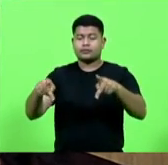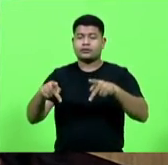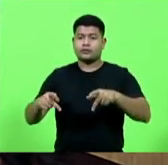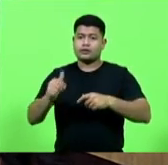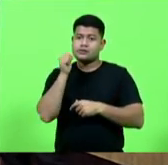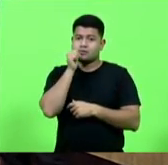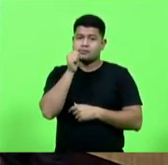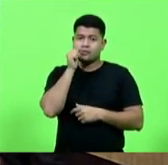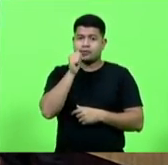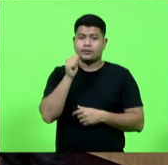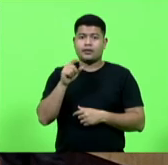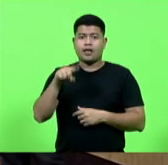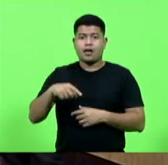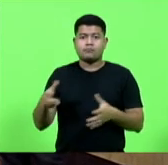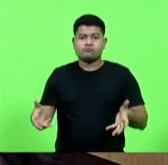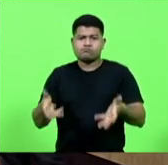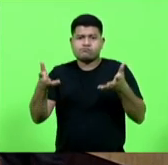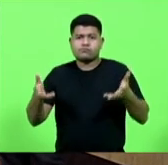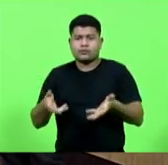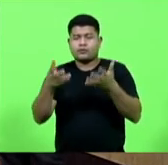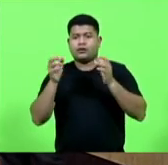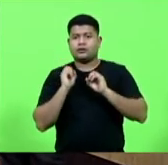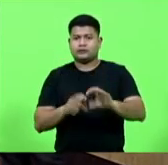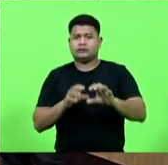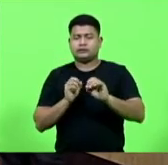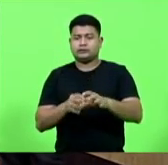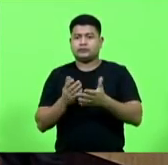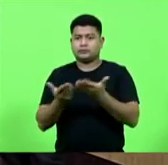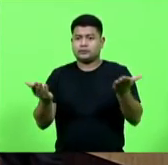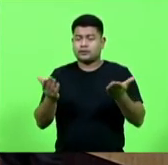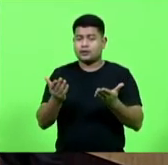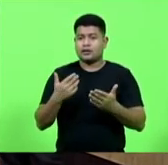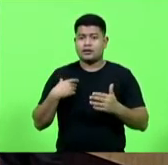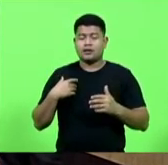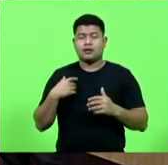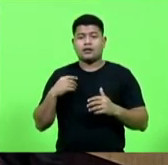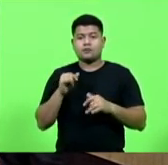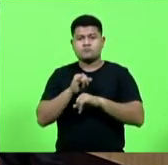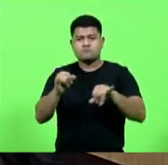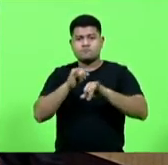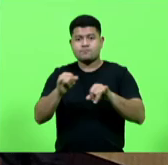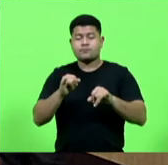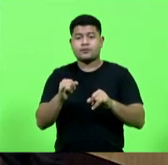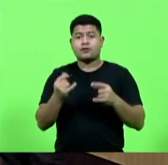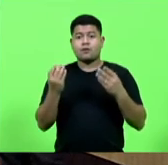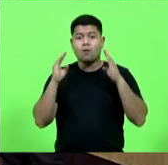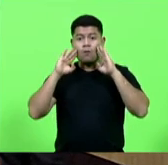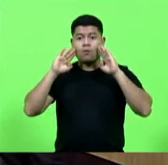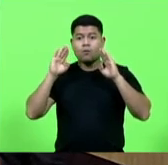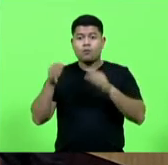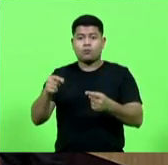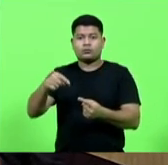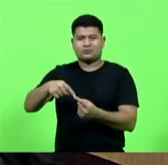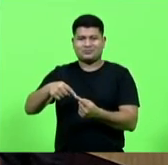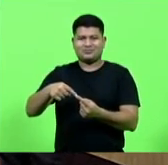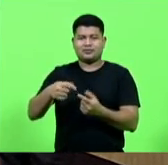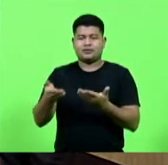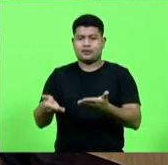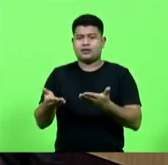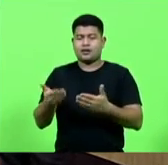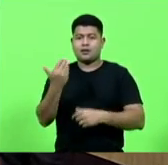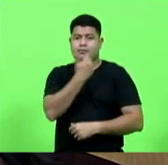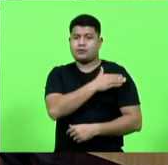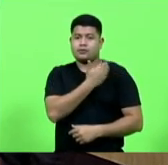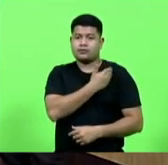seria promover ações educativas e instrutivas voltadas ao combate ao preconceito, discriminação contra a mulher,